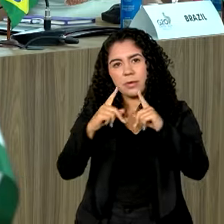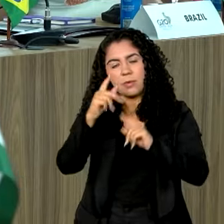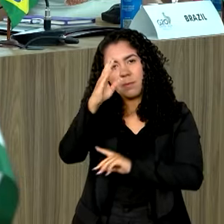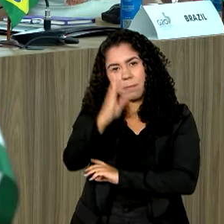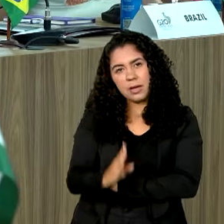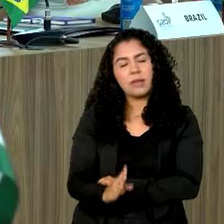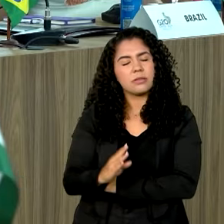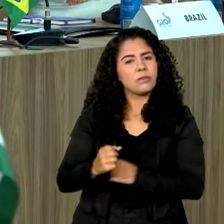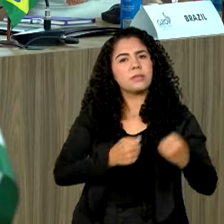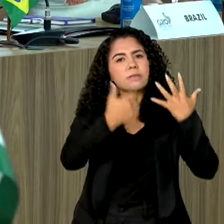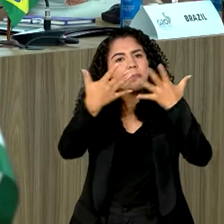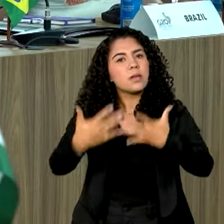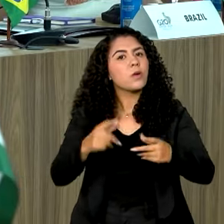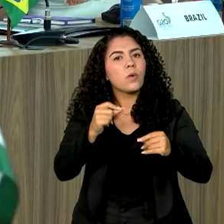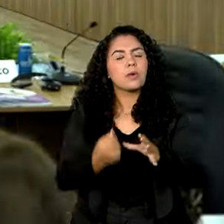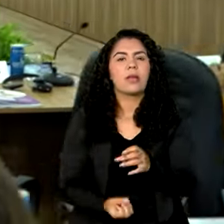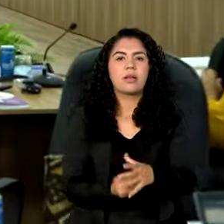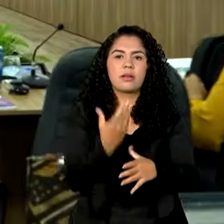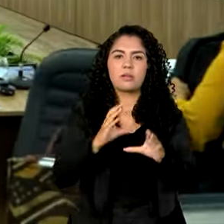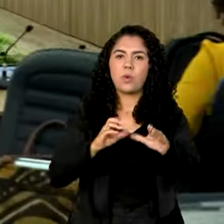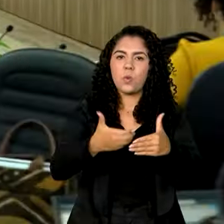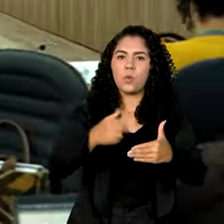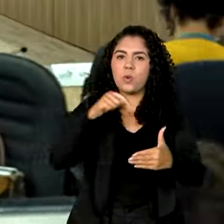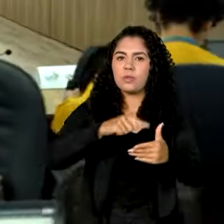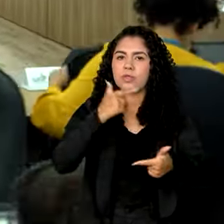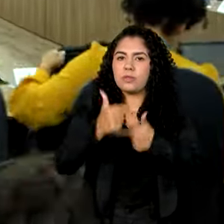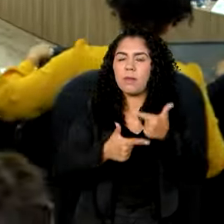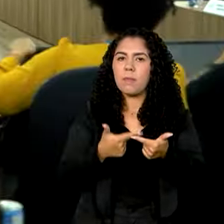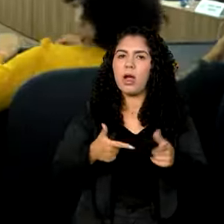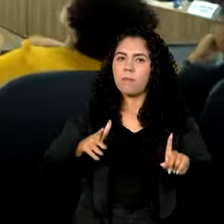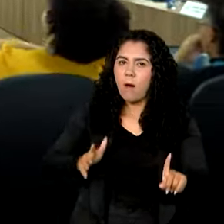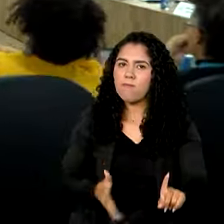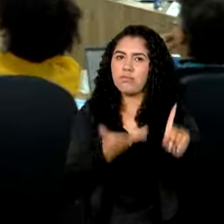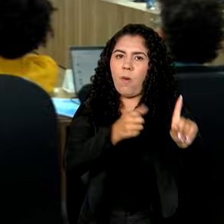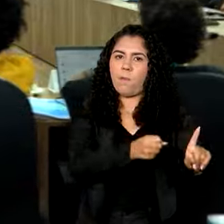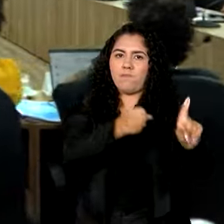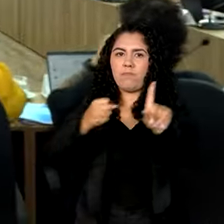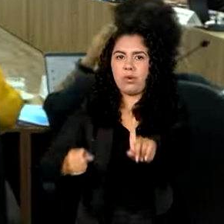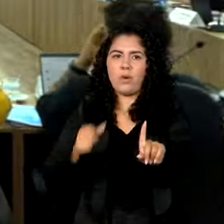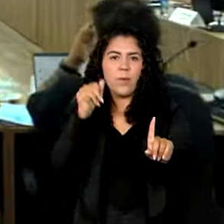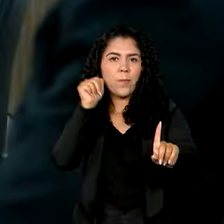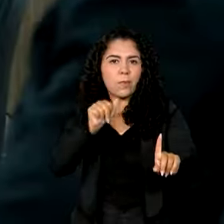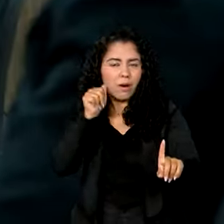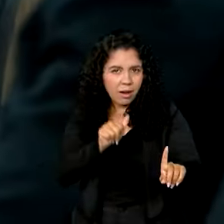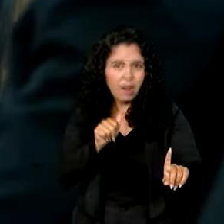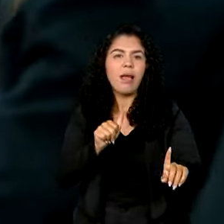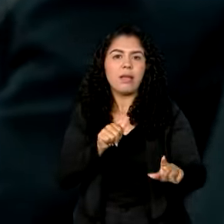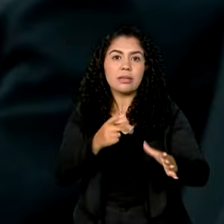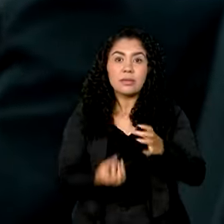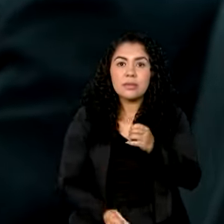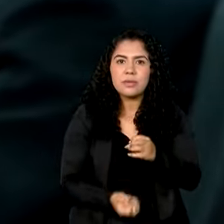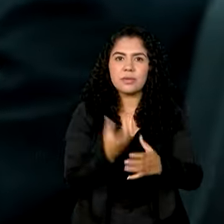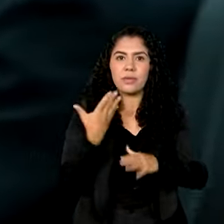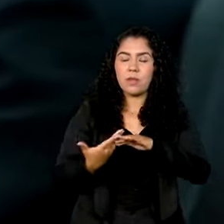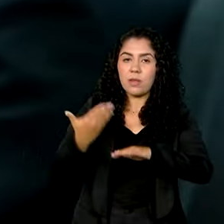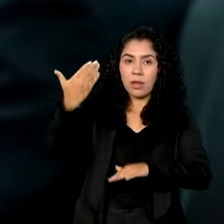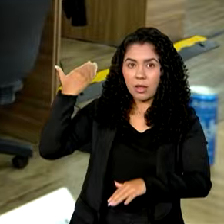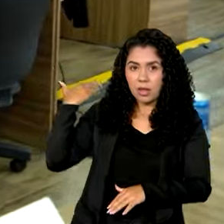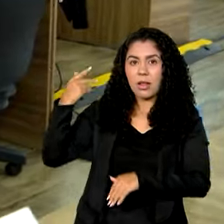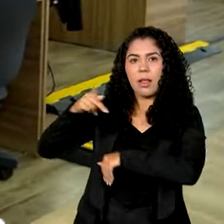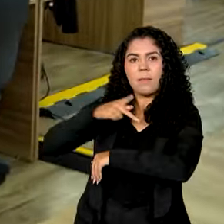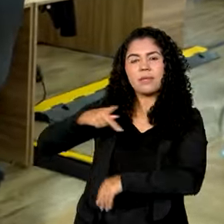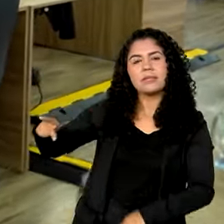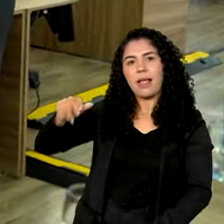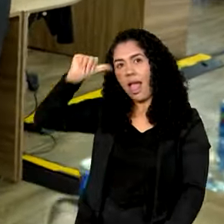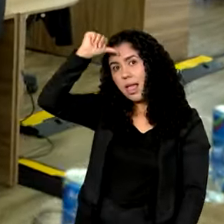a criação do Grupo de Trabalho para o Empoderamento de Mulheres, estabelecido durante a presidência da Índia